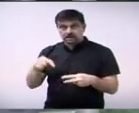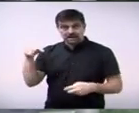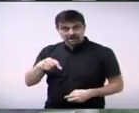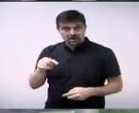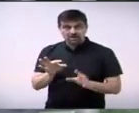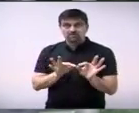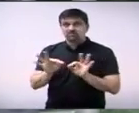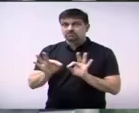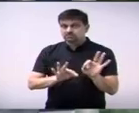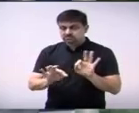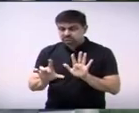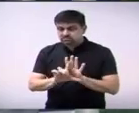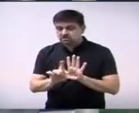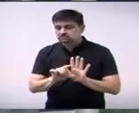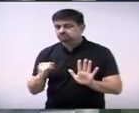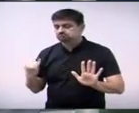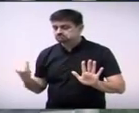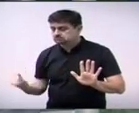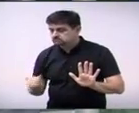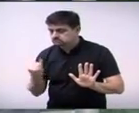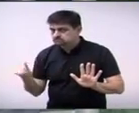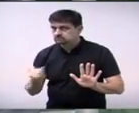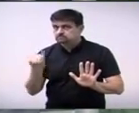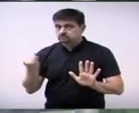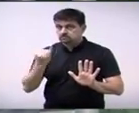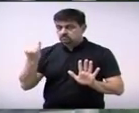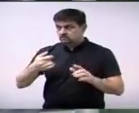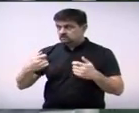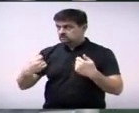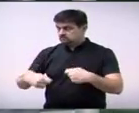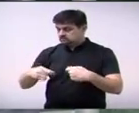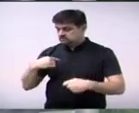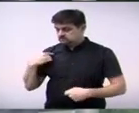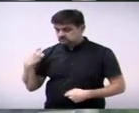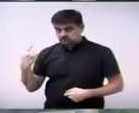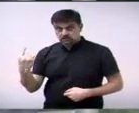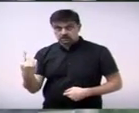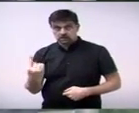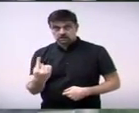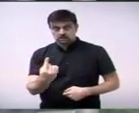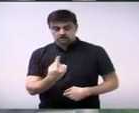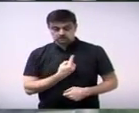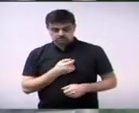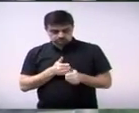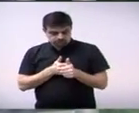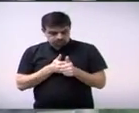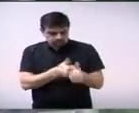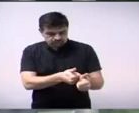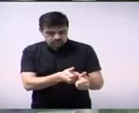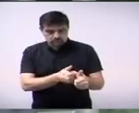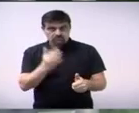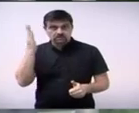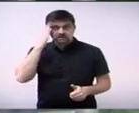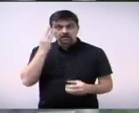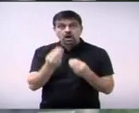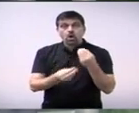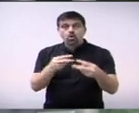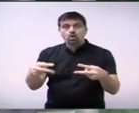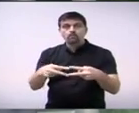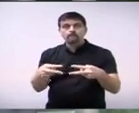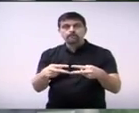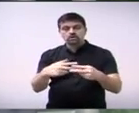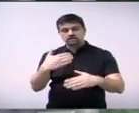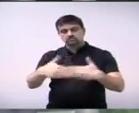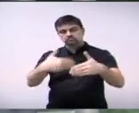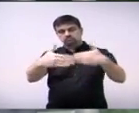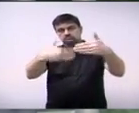dos textos que deve reger aí o direcionamento do desenvolvimento do município para onde